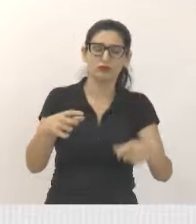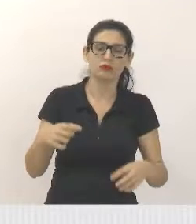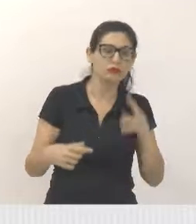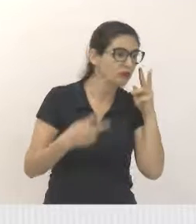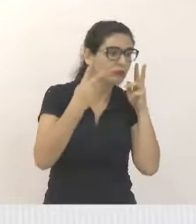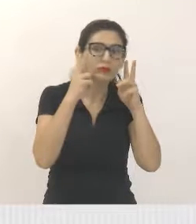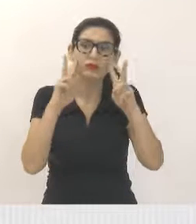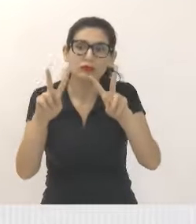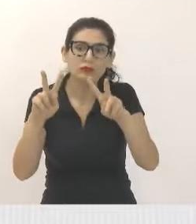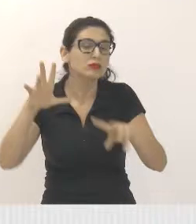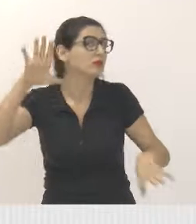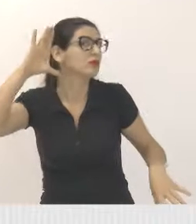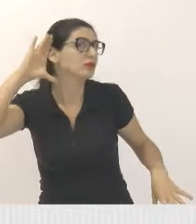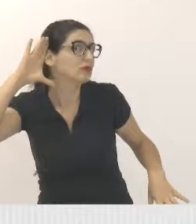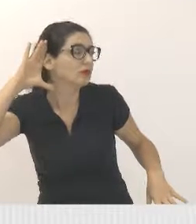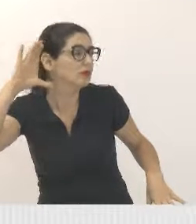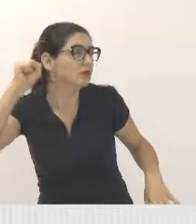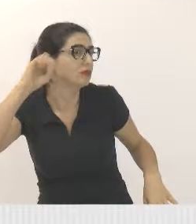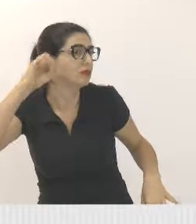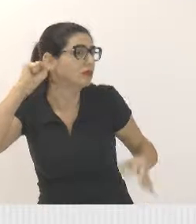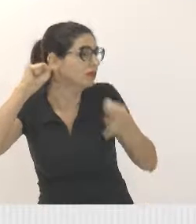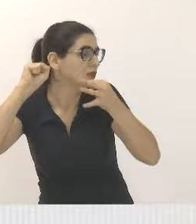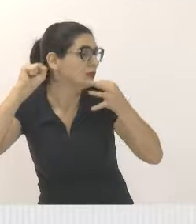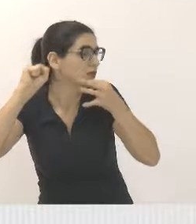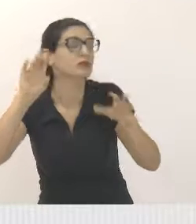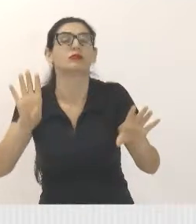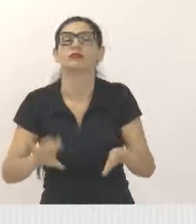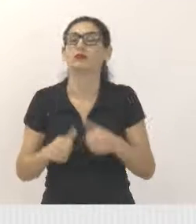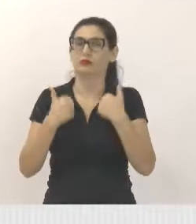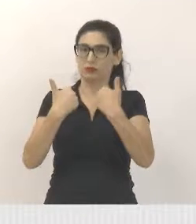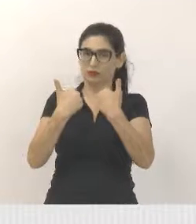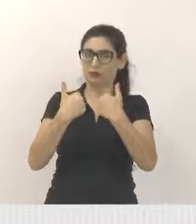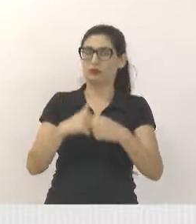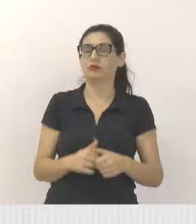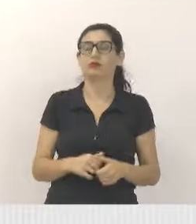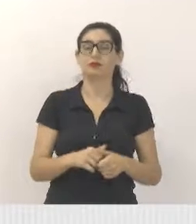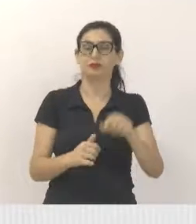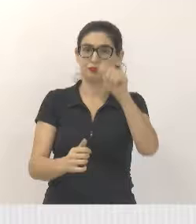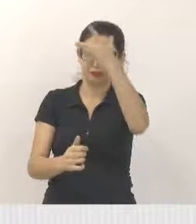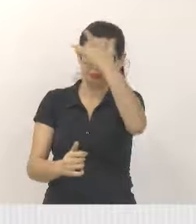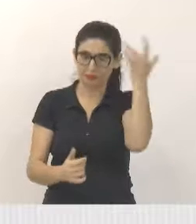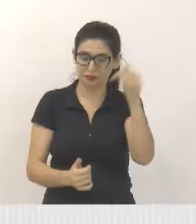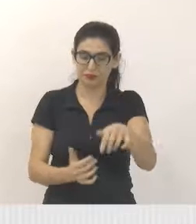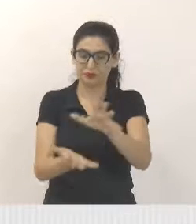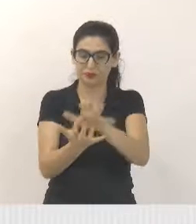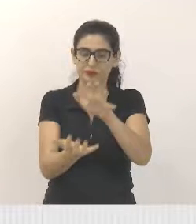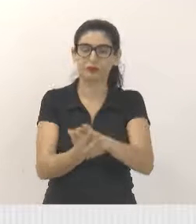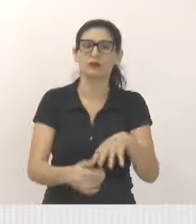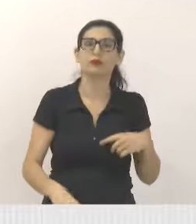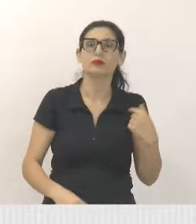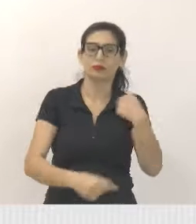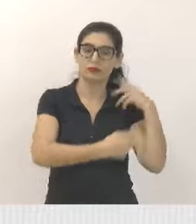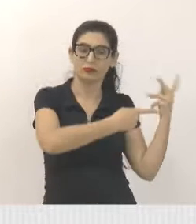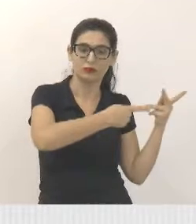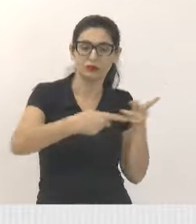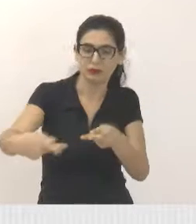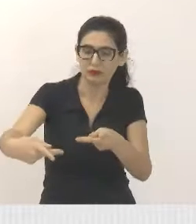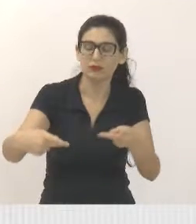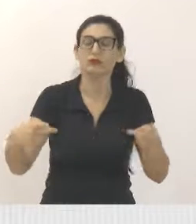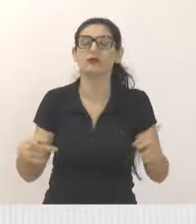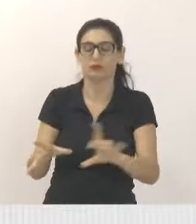Vendo e ouvindo você, Jacareí. E aqui, uma das nossas visitas, junto com outros